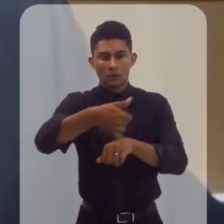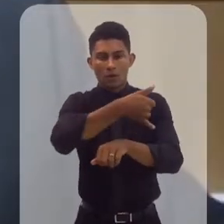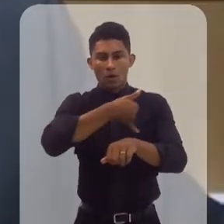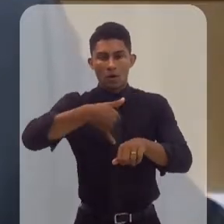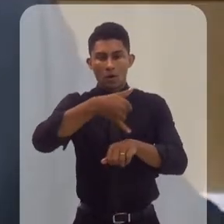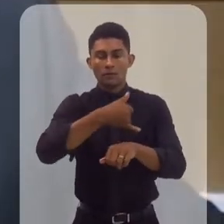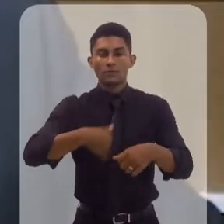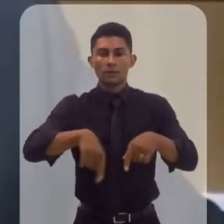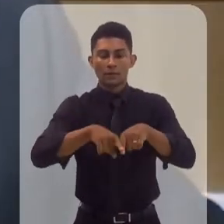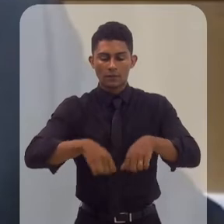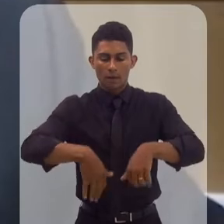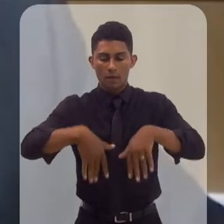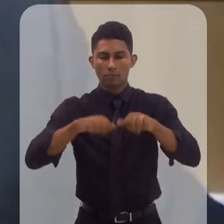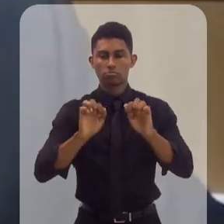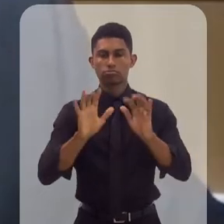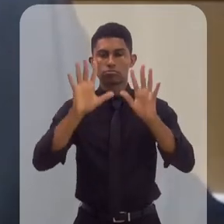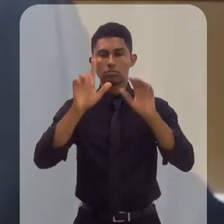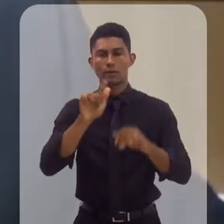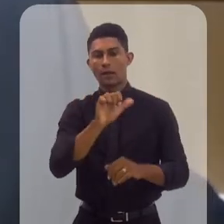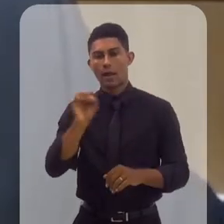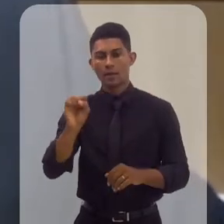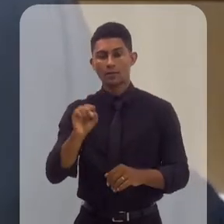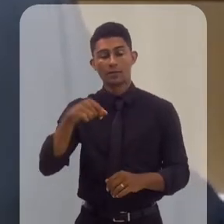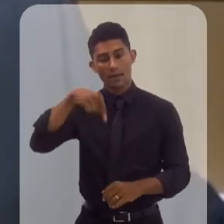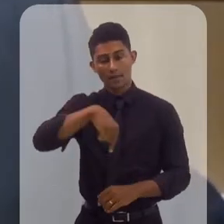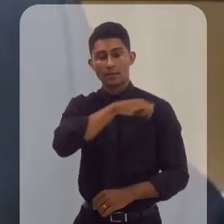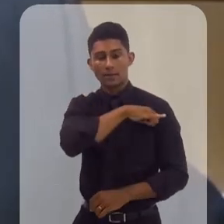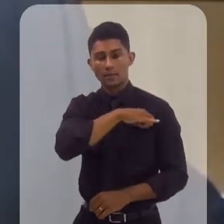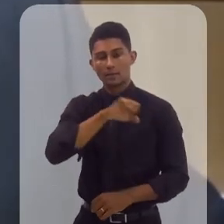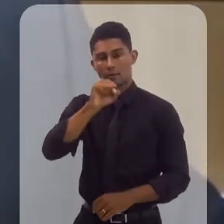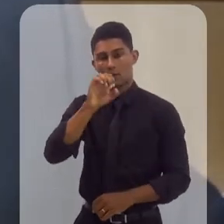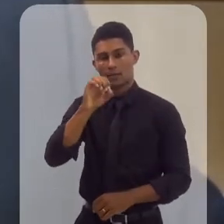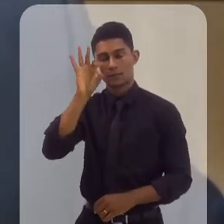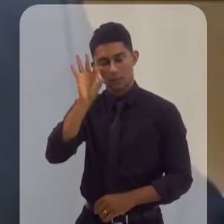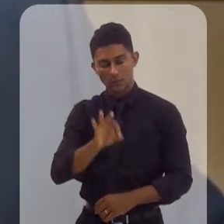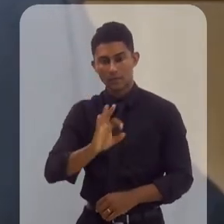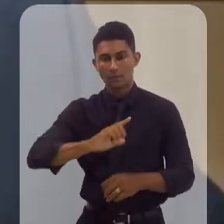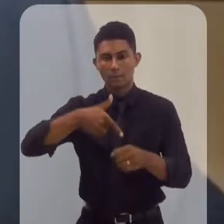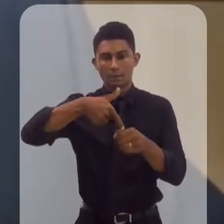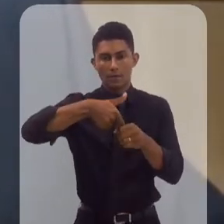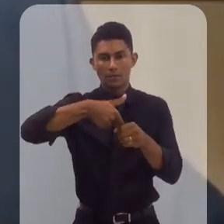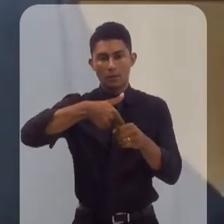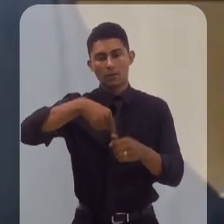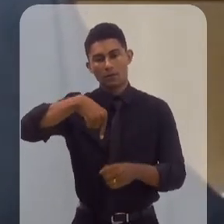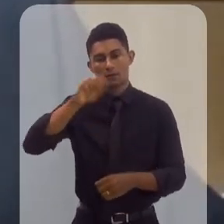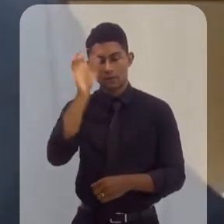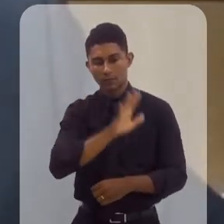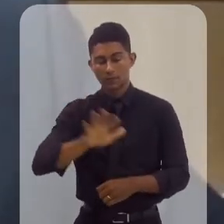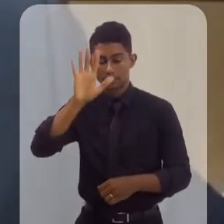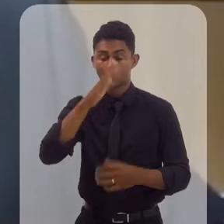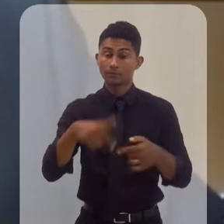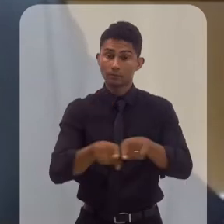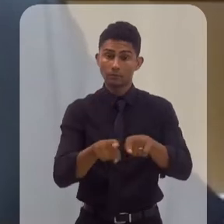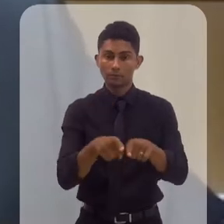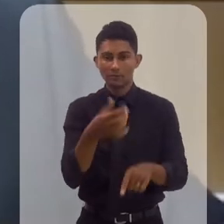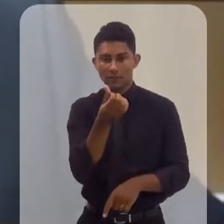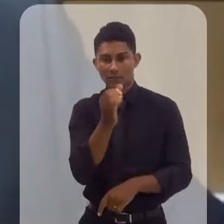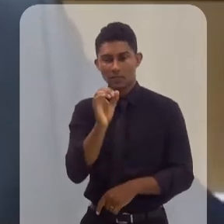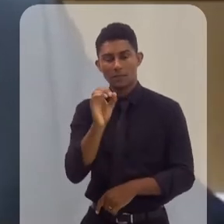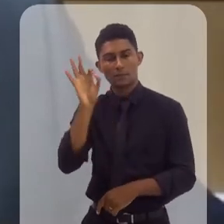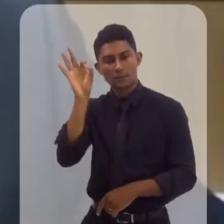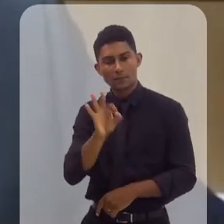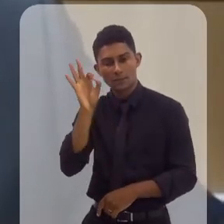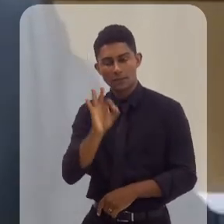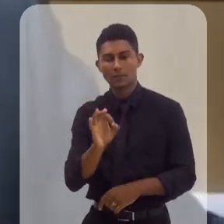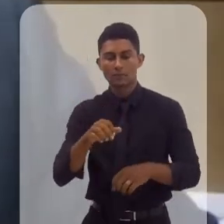aqui. O Rio de Janeiro, ele produz mais de 80% de todo o petróleo do Brasil. Produz mais de 60% de todo o gás